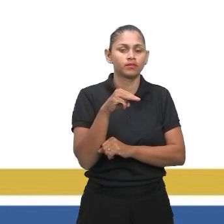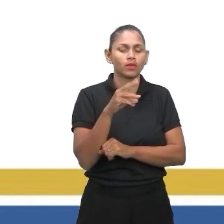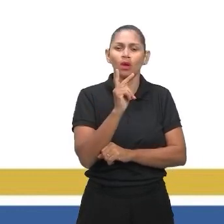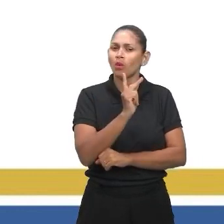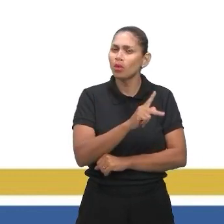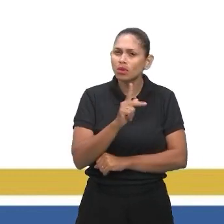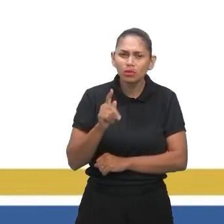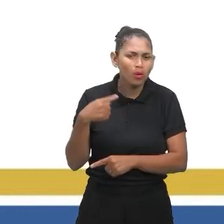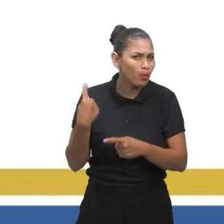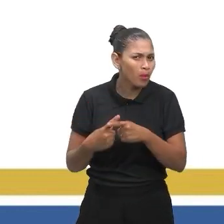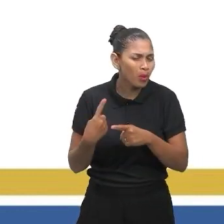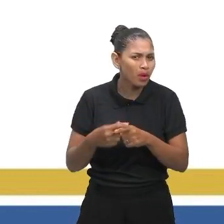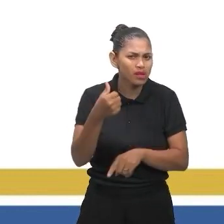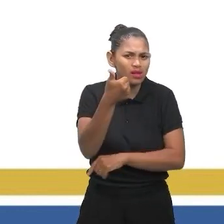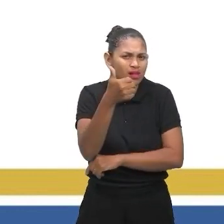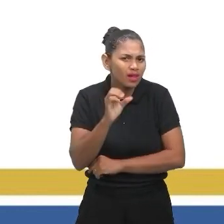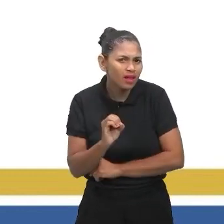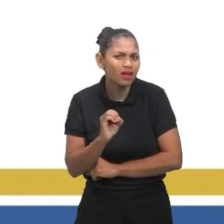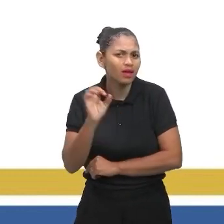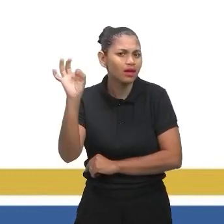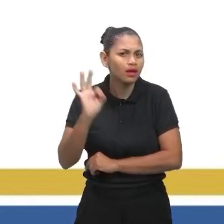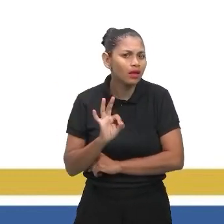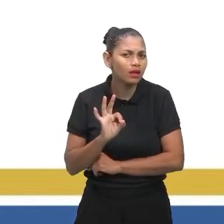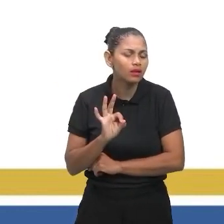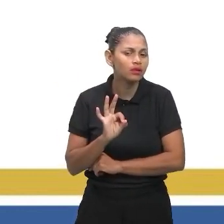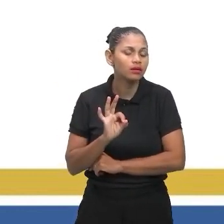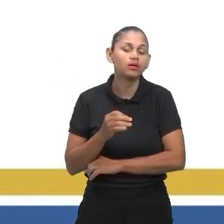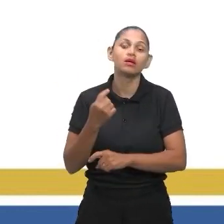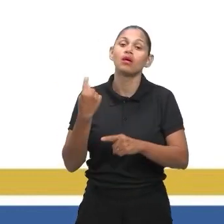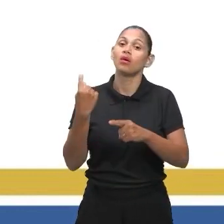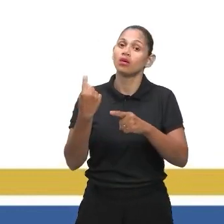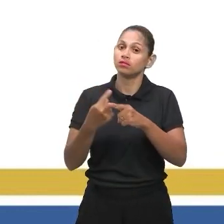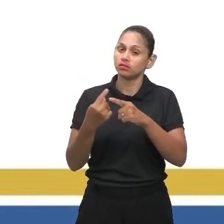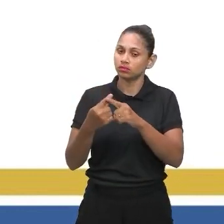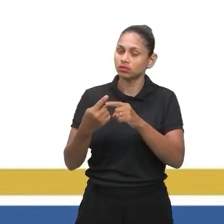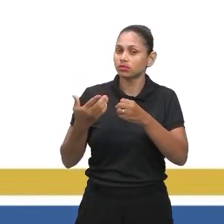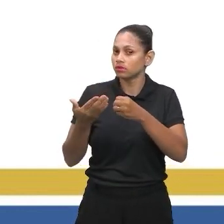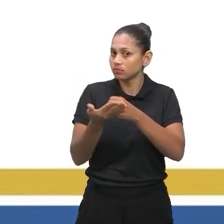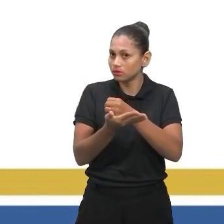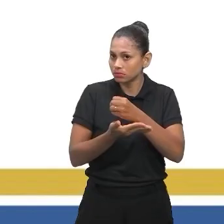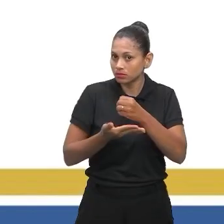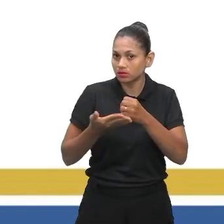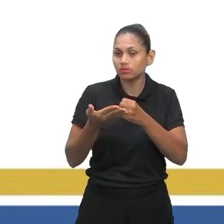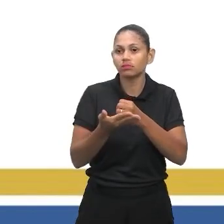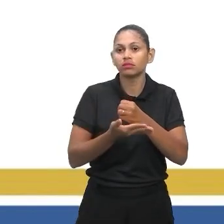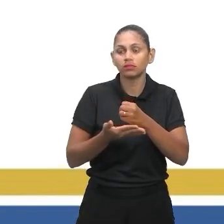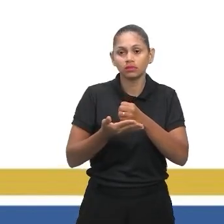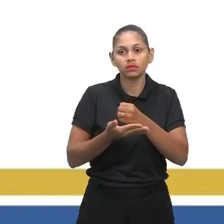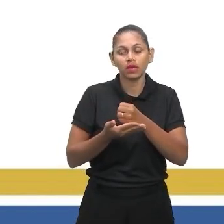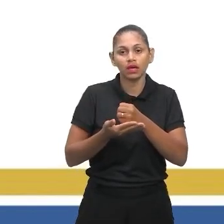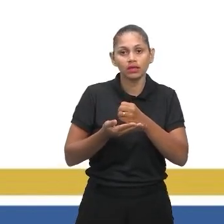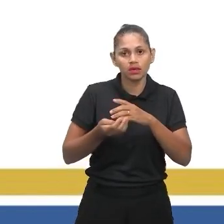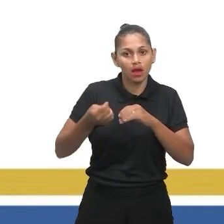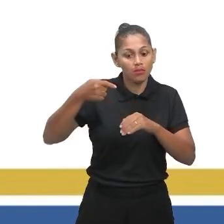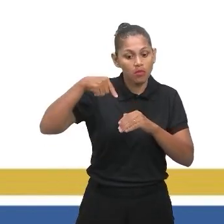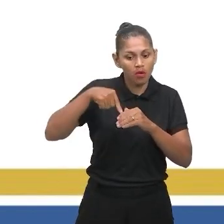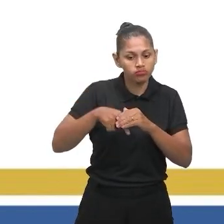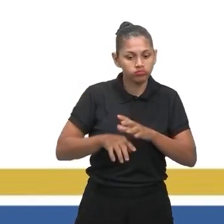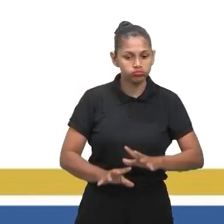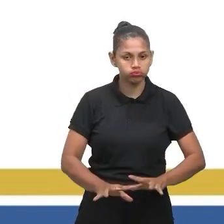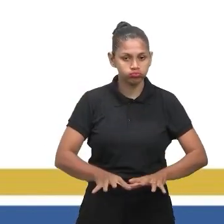professor, por que 10%? Porque a gente está tomando como referência a profundidade máxima, que é 100%. Ok?